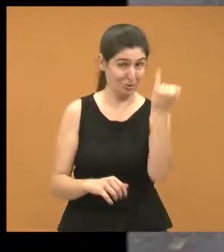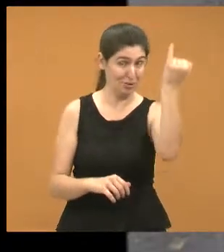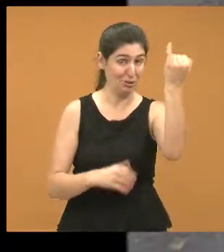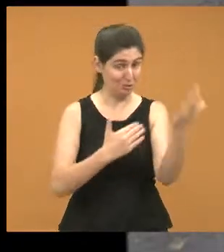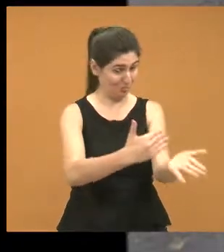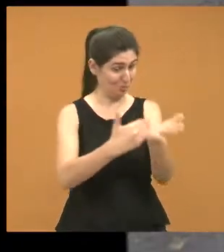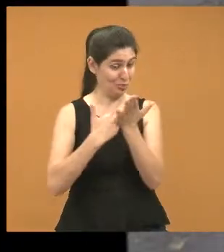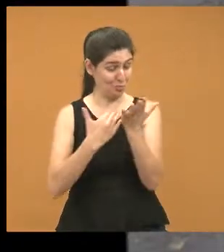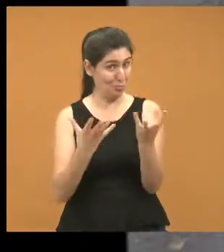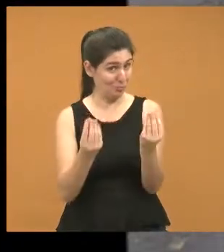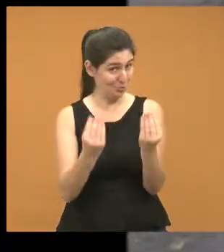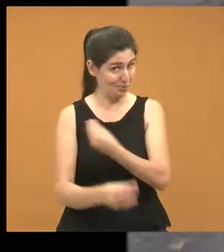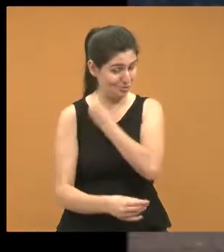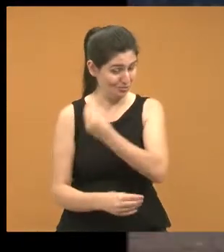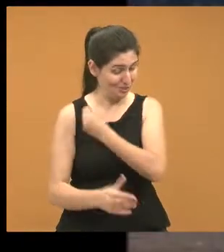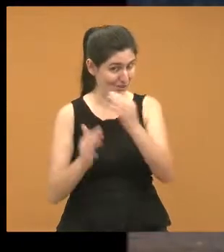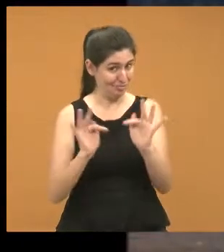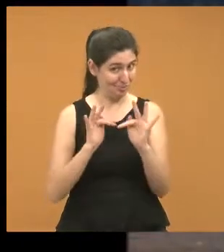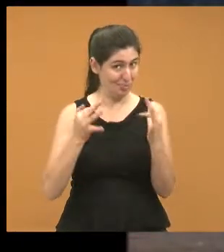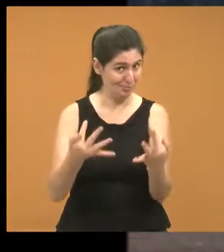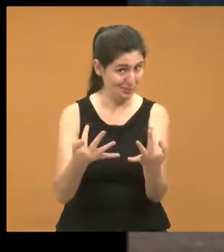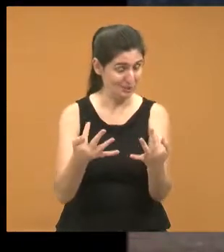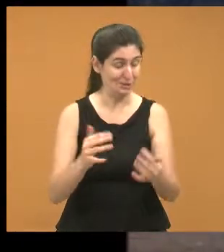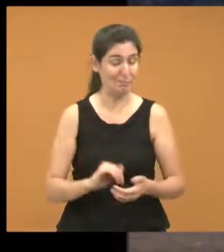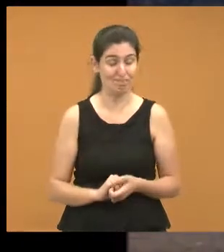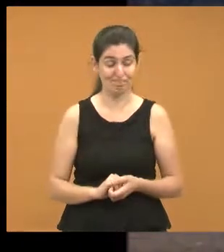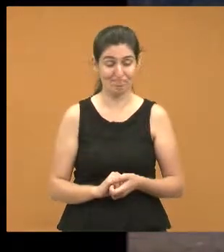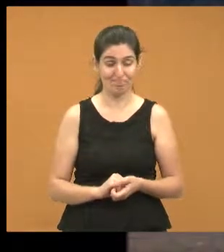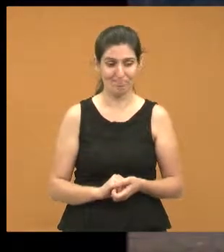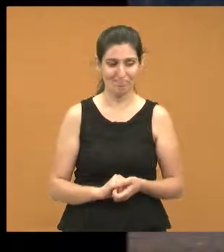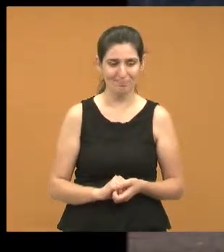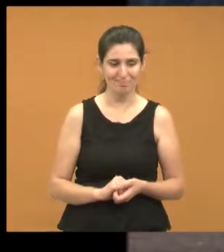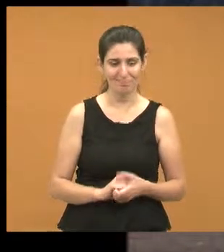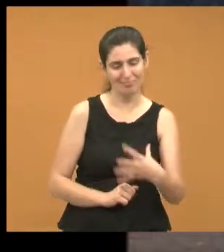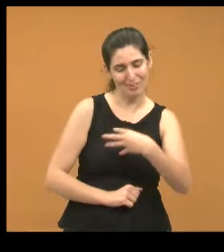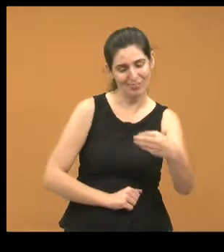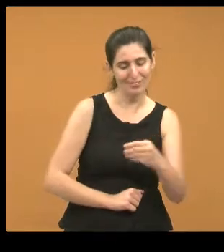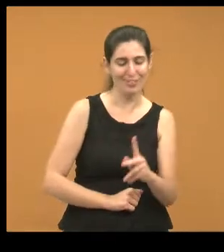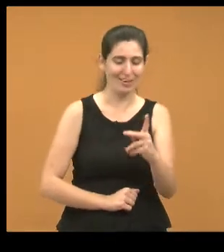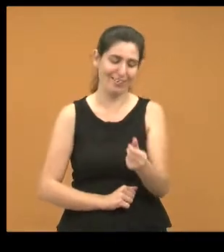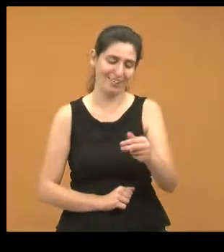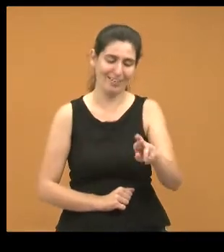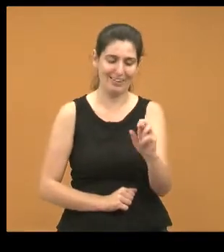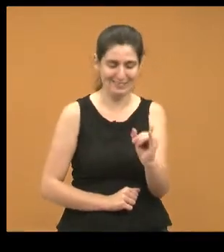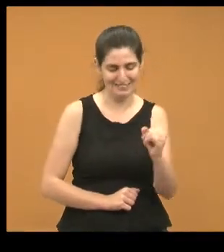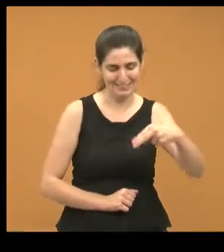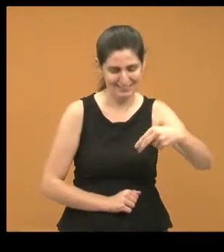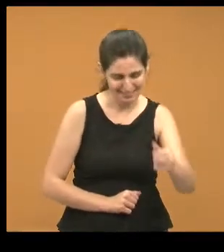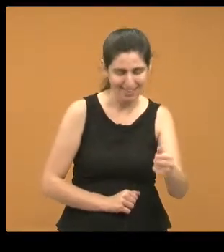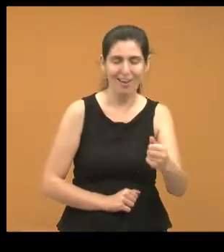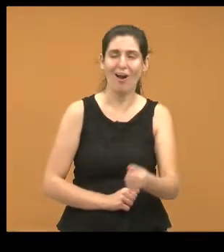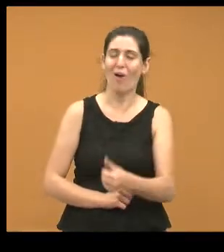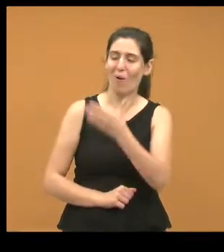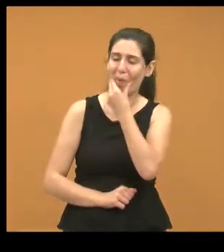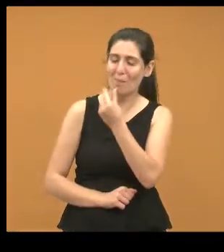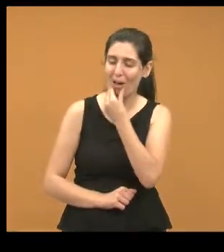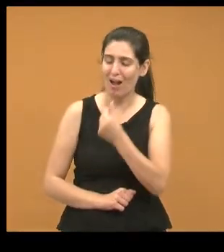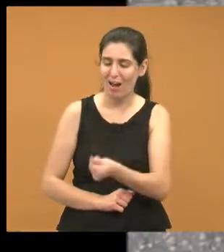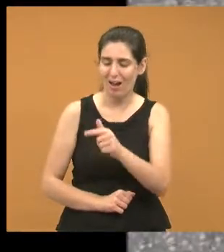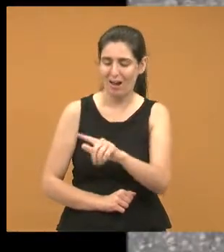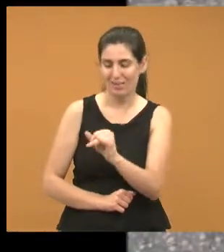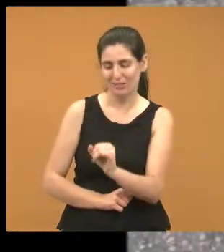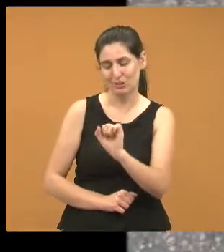me ajudaram bastante, e aí eu vou citar aqui o nome da minha filha Karina, do meu filho Alisson, do Zé,